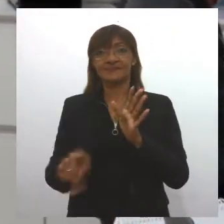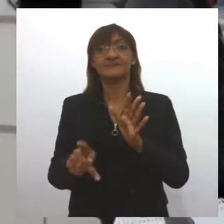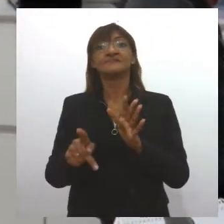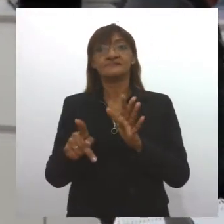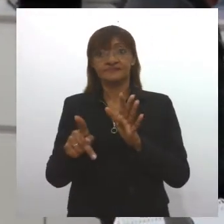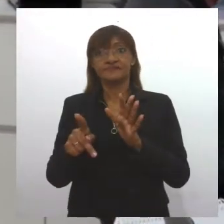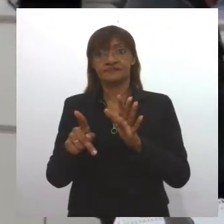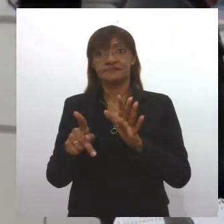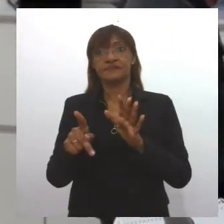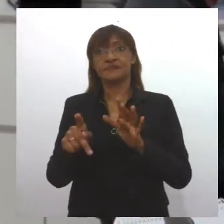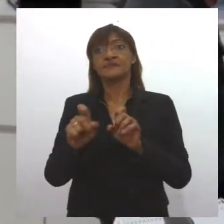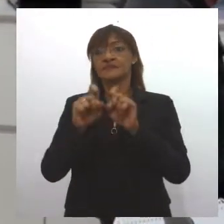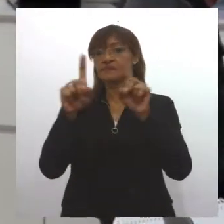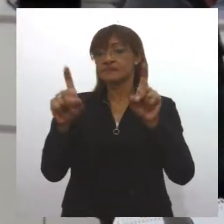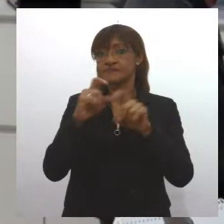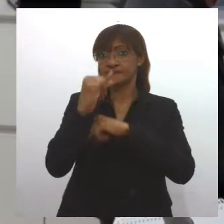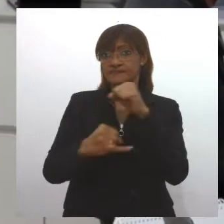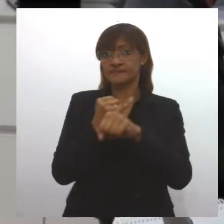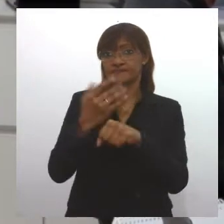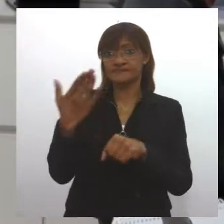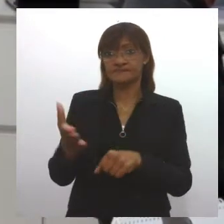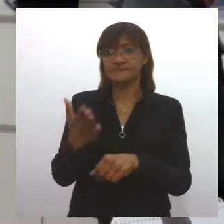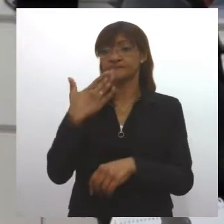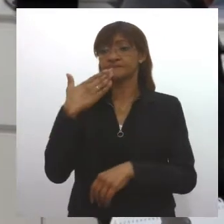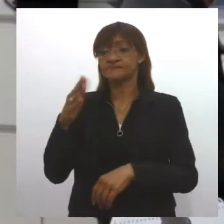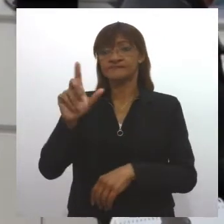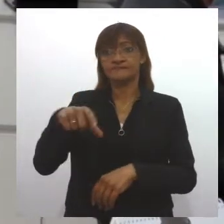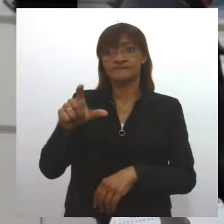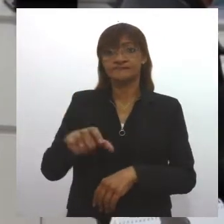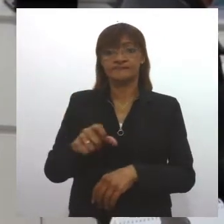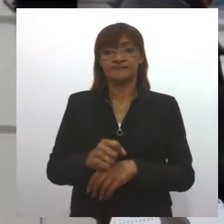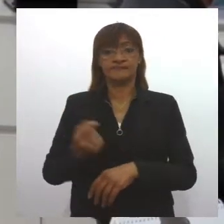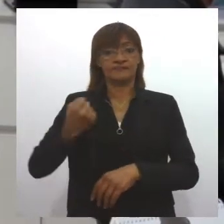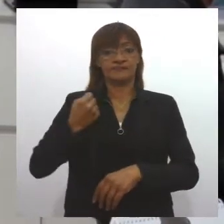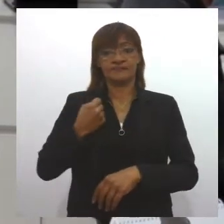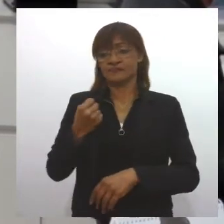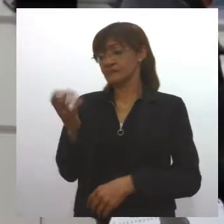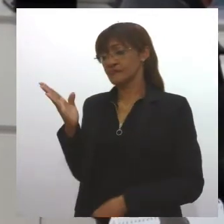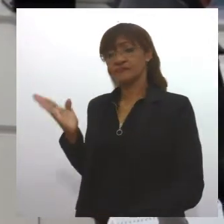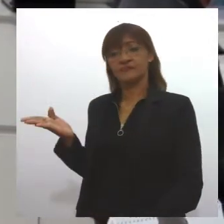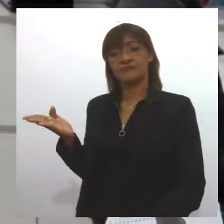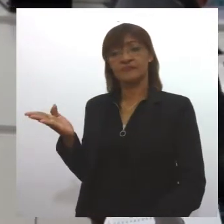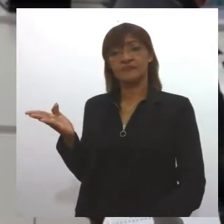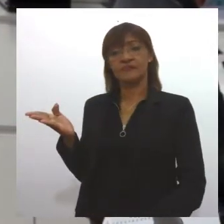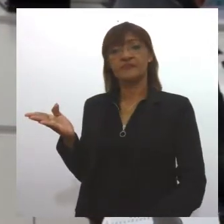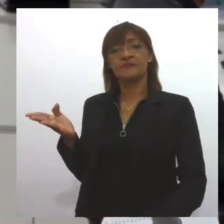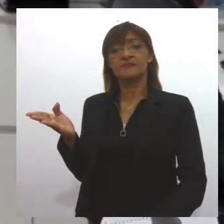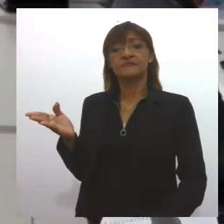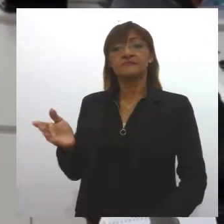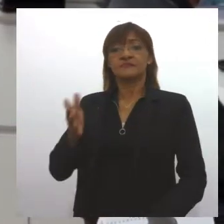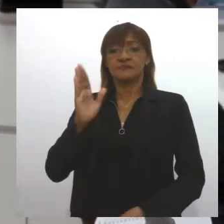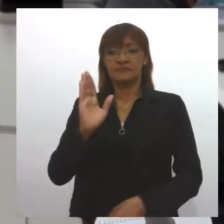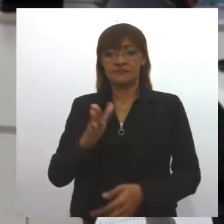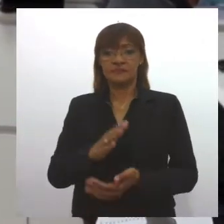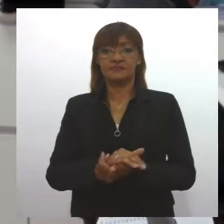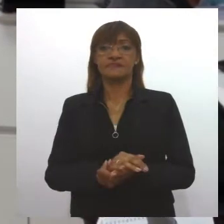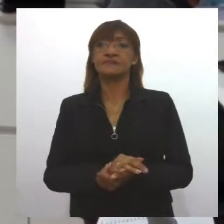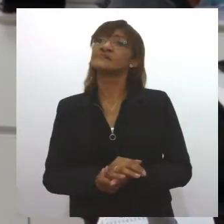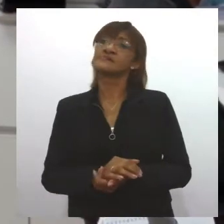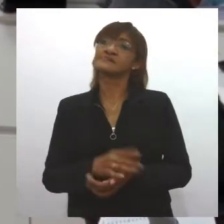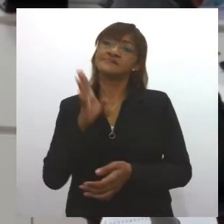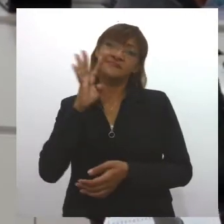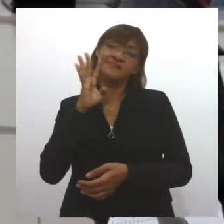pode estar utilizando também para solicitar um cartão. Que é o 3045 e 2550, você entra lá, fala com a VAL, a VAL é gente boa.